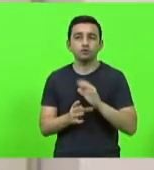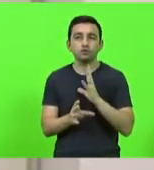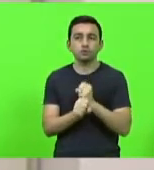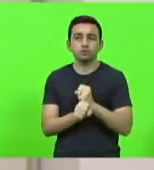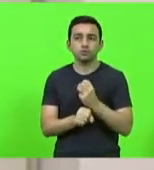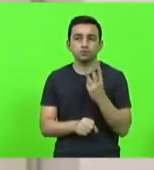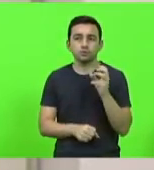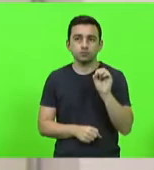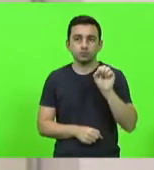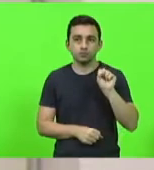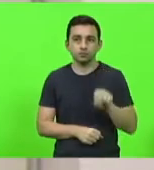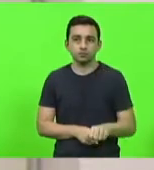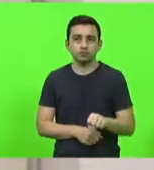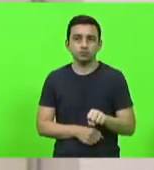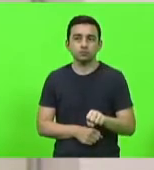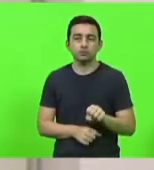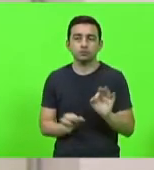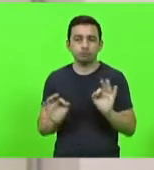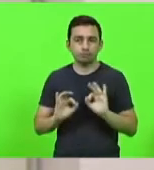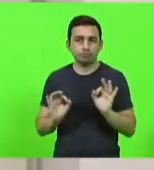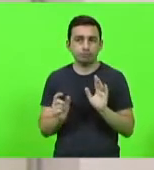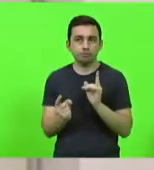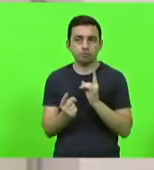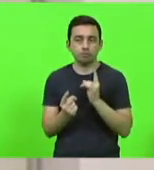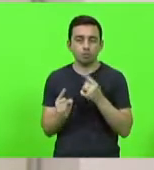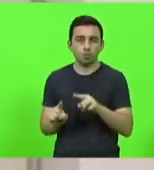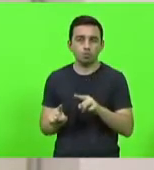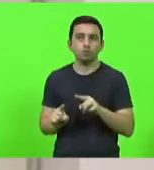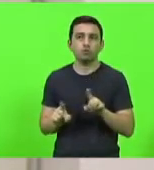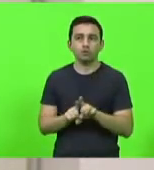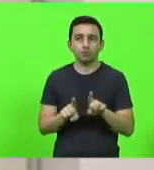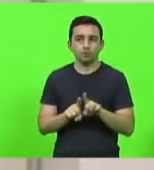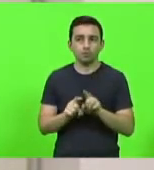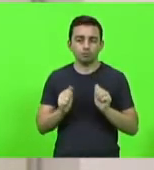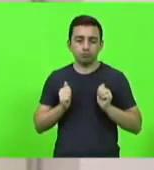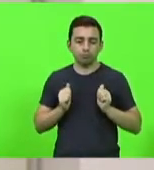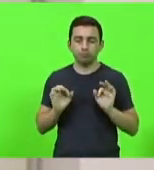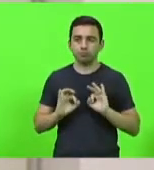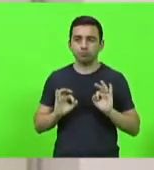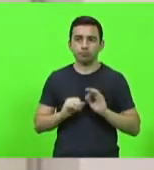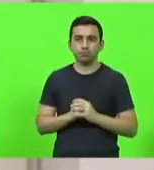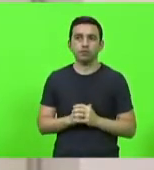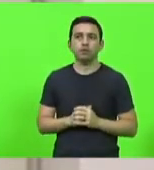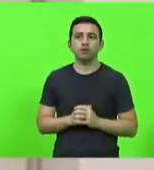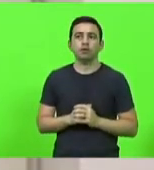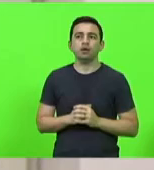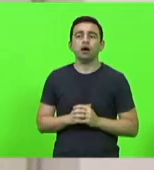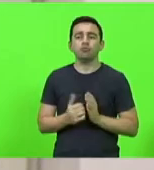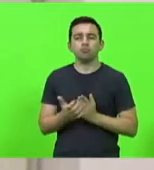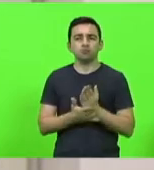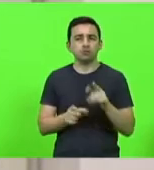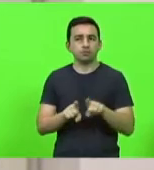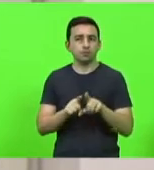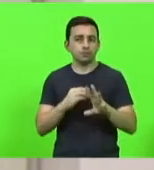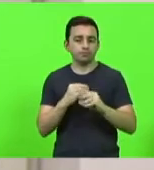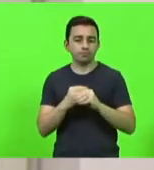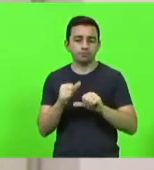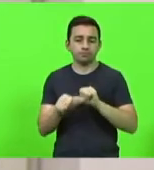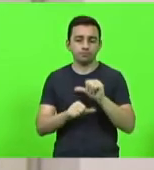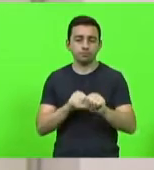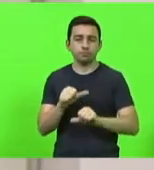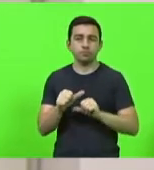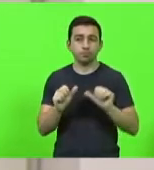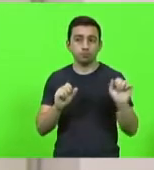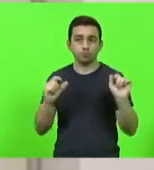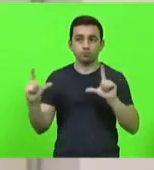votos sim e sem nenhum voto contrário ou abstenção, bem como foi aprovada a emenda modificativa ao projeto em tela,